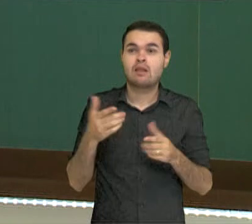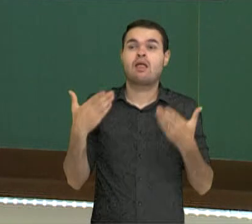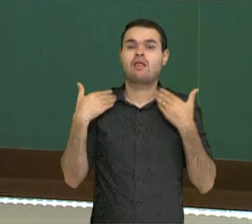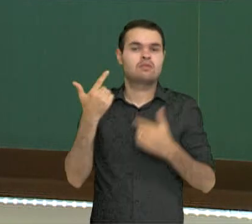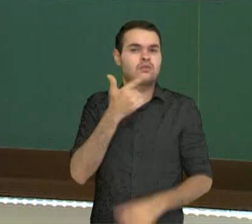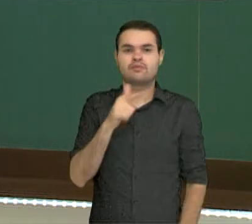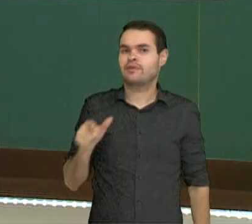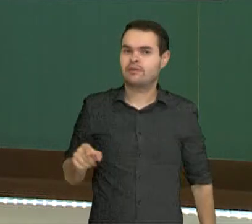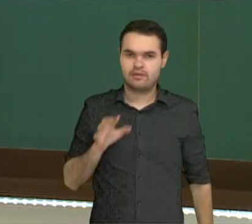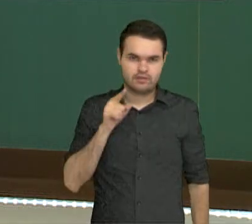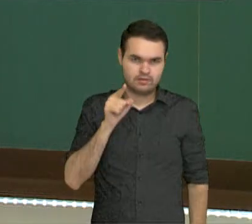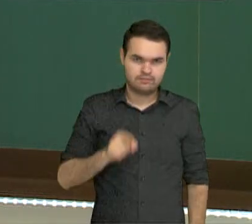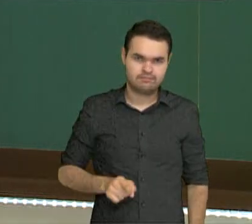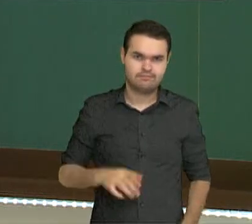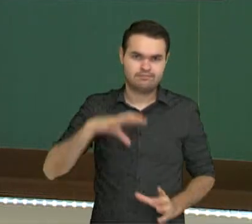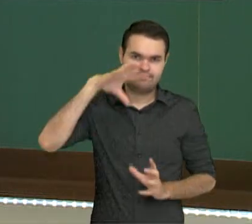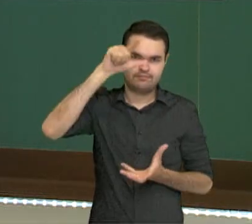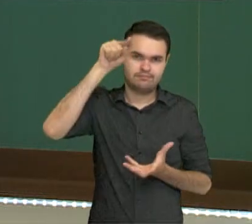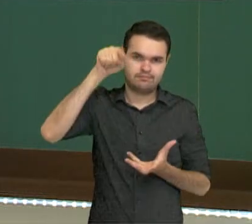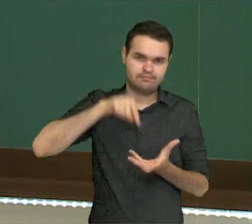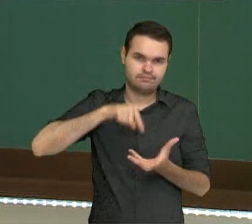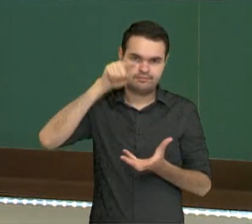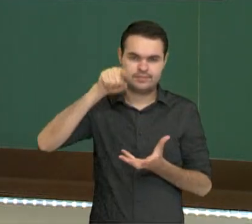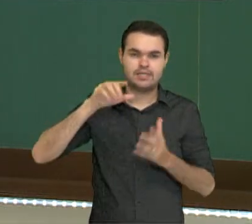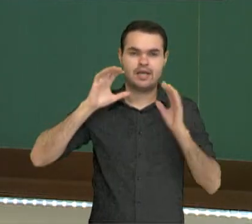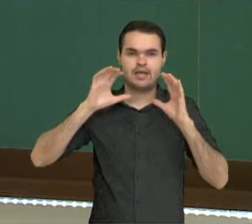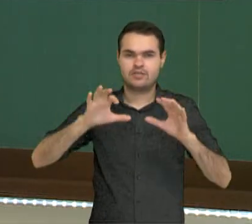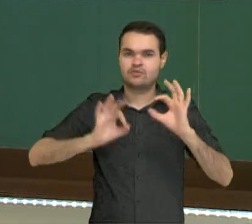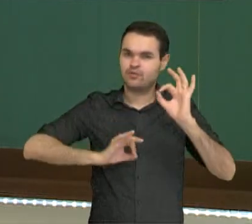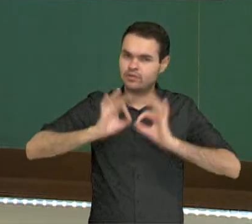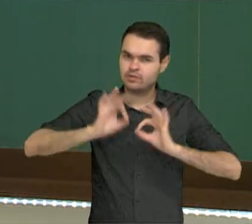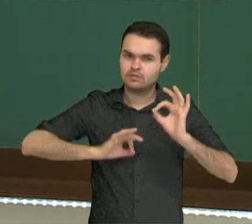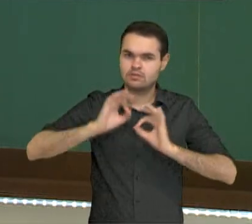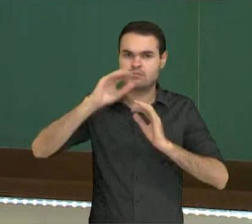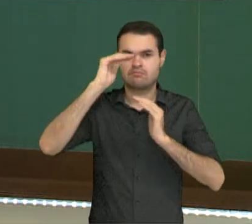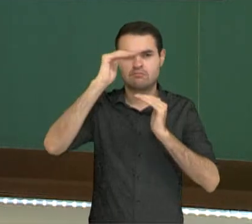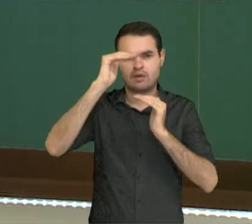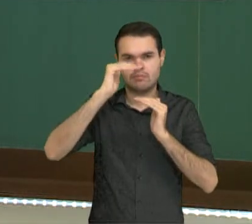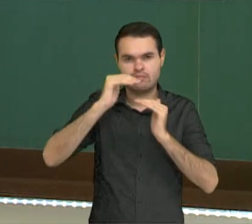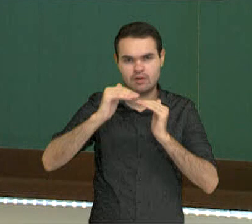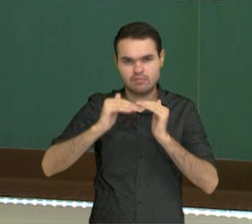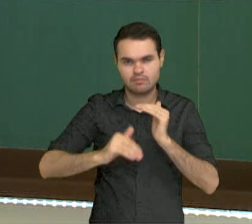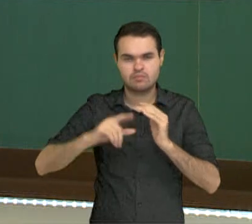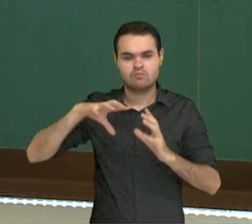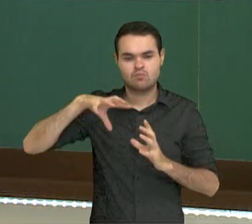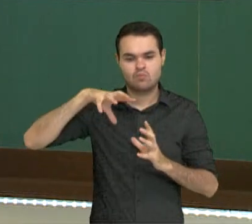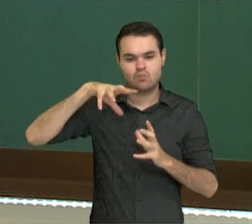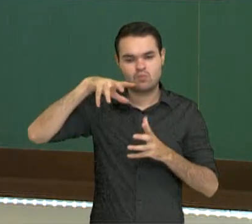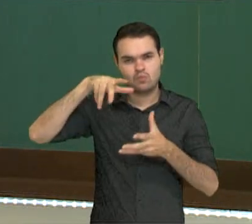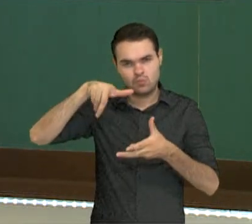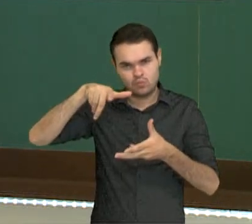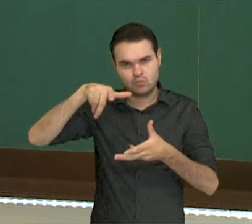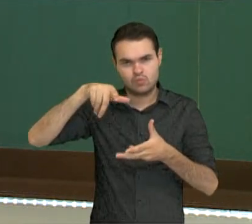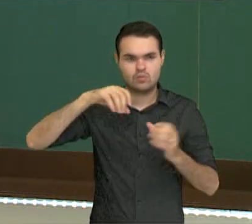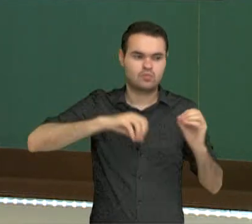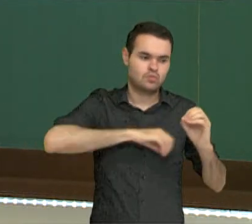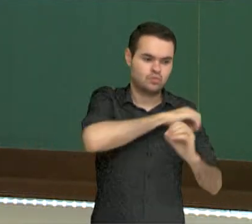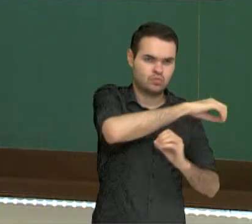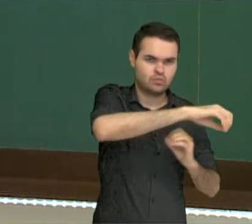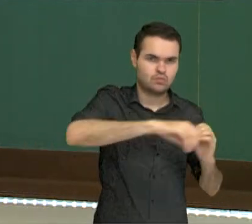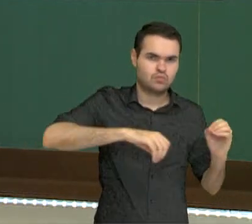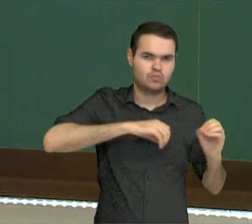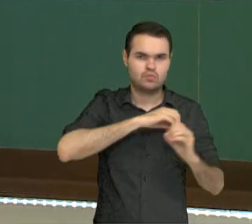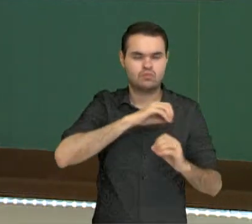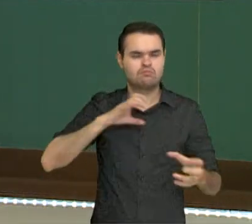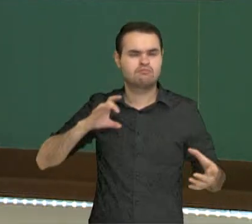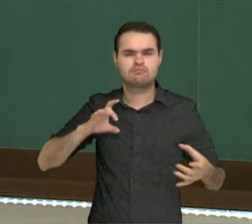necessariamente. Então, nessa divisão ali das zonas térmicas, que tem a ver com o movimento de rotação e translação da